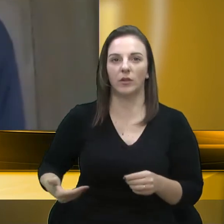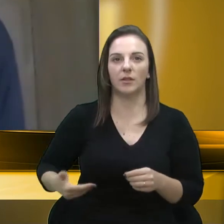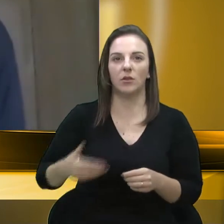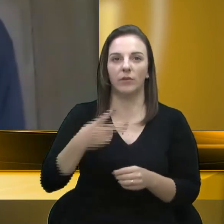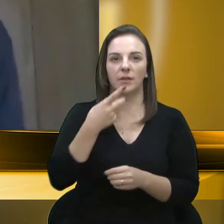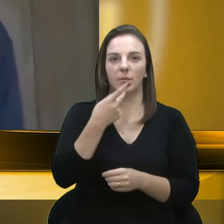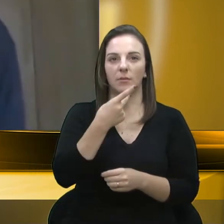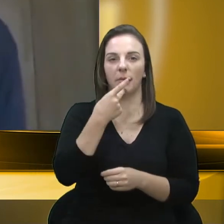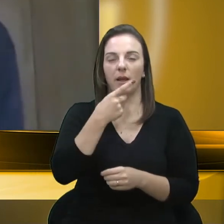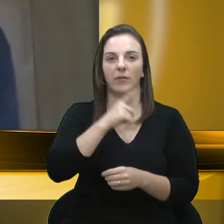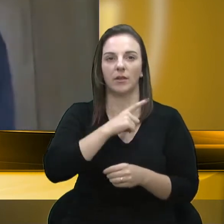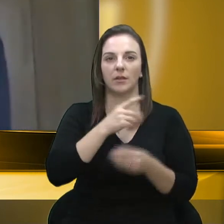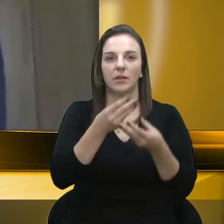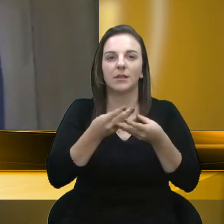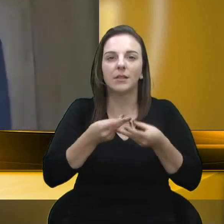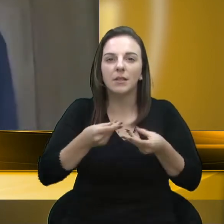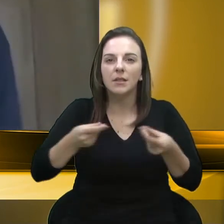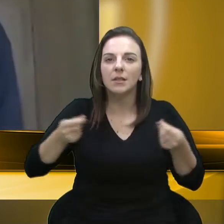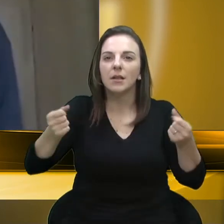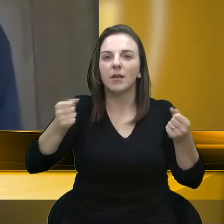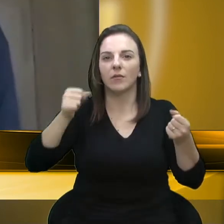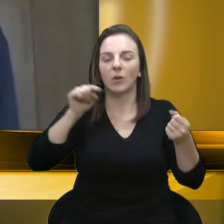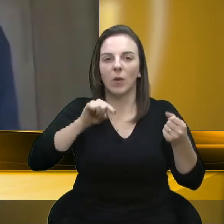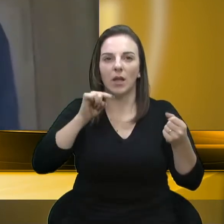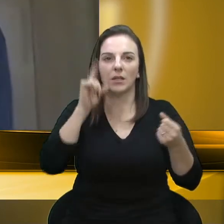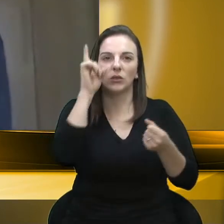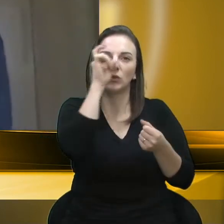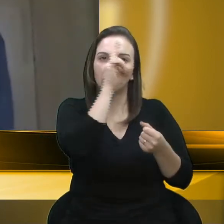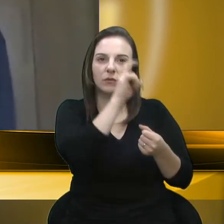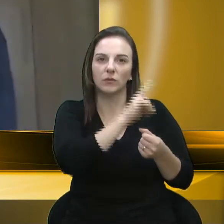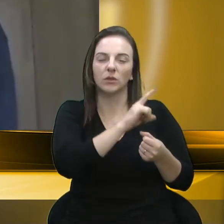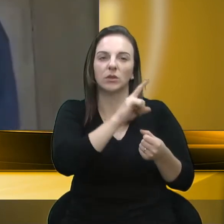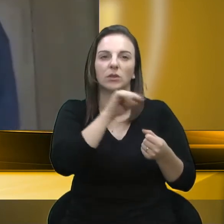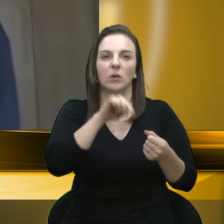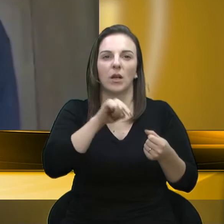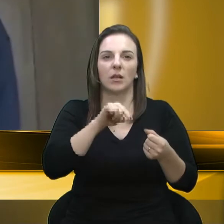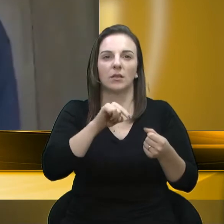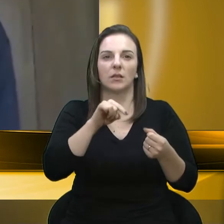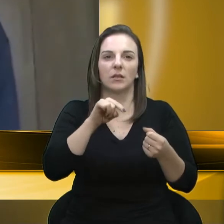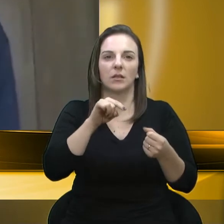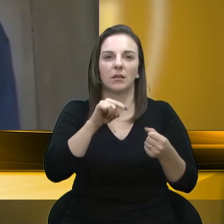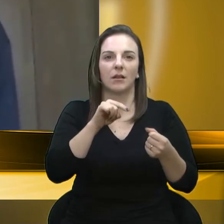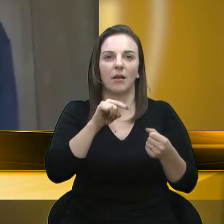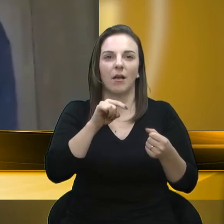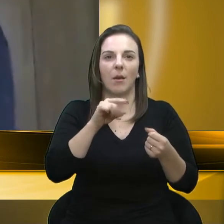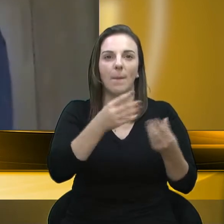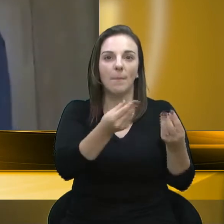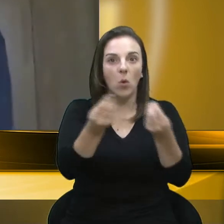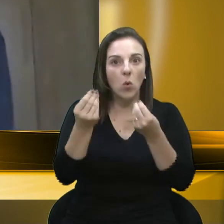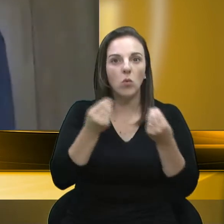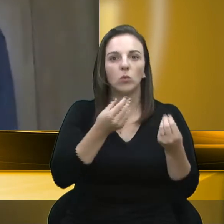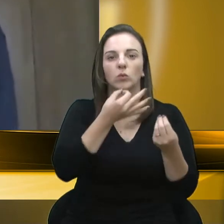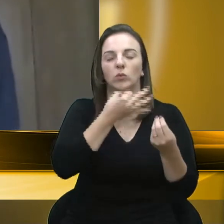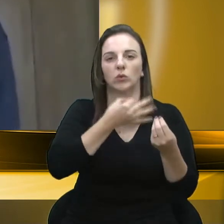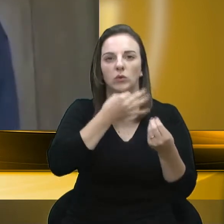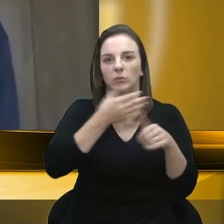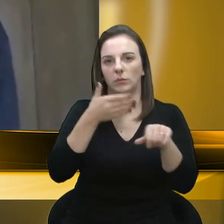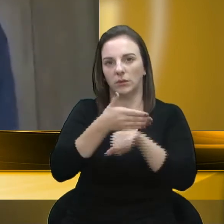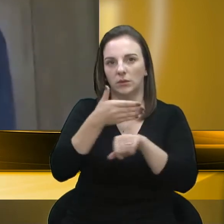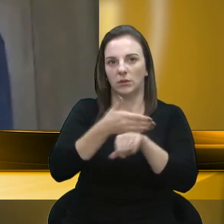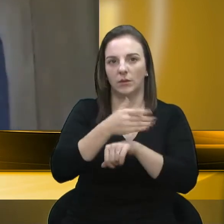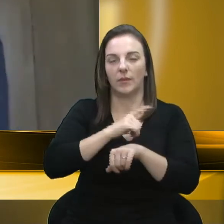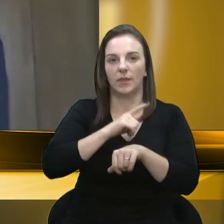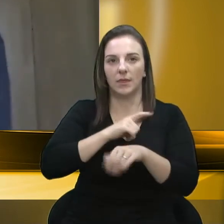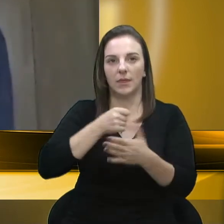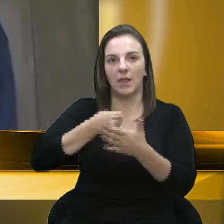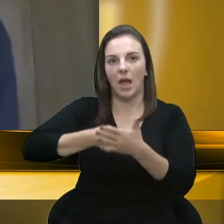sensibilidade para essa dificuldade enfrentada por tantos e tantas caxienses, que estão em busca de um atendimento,